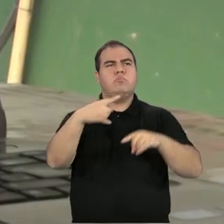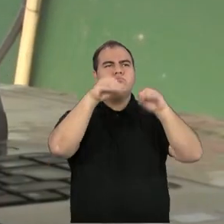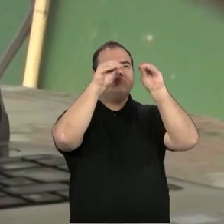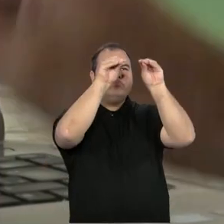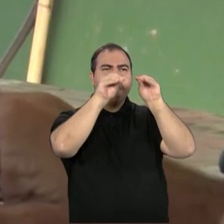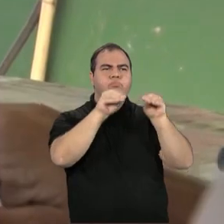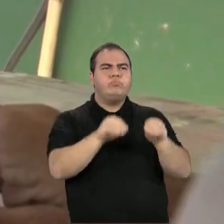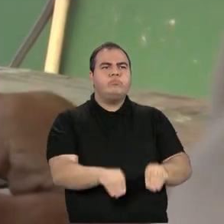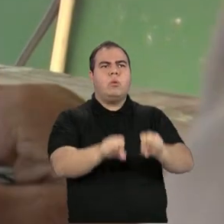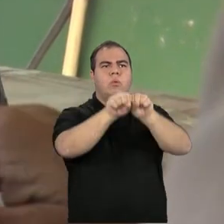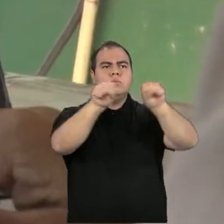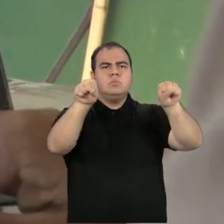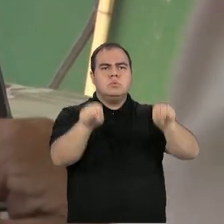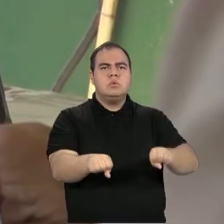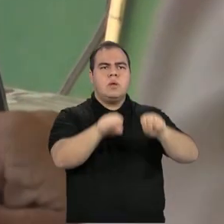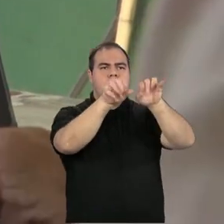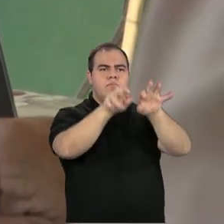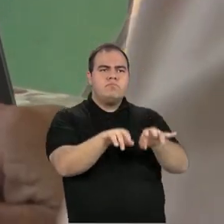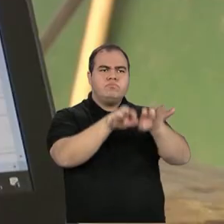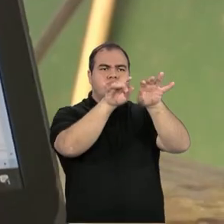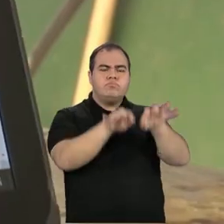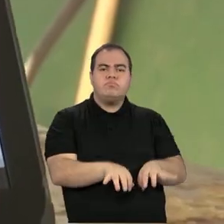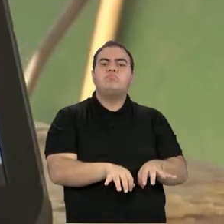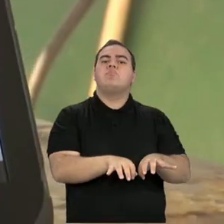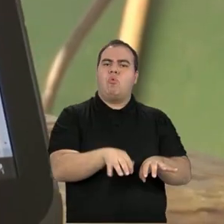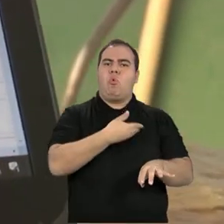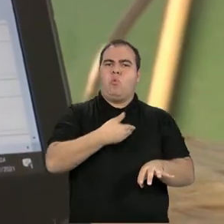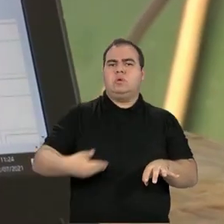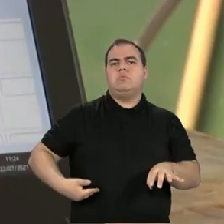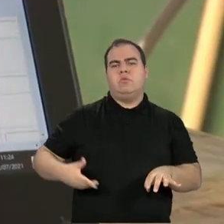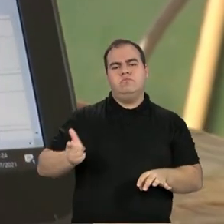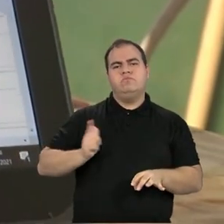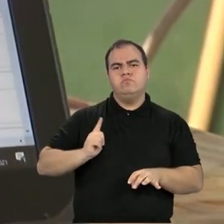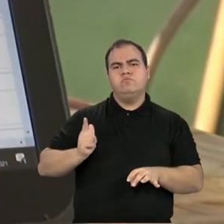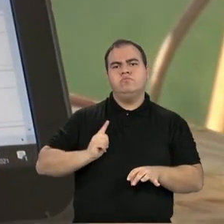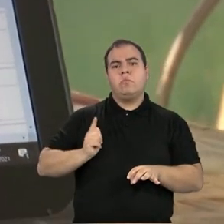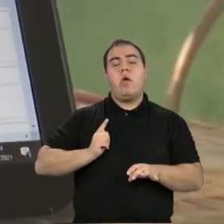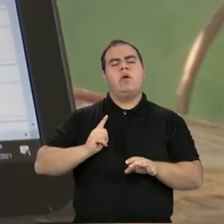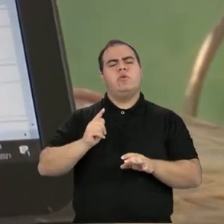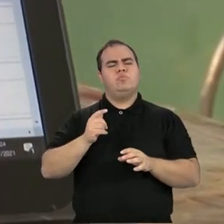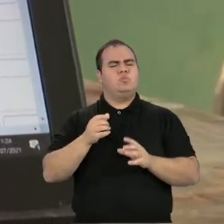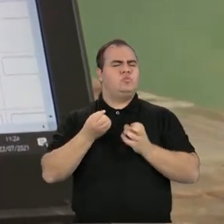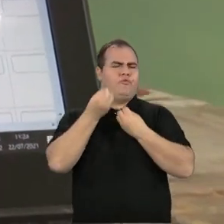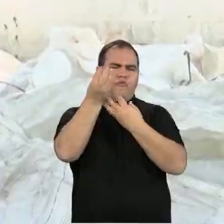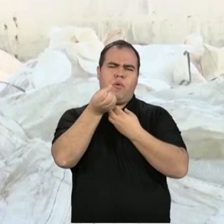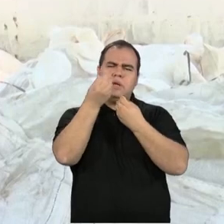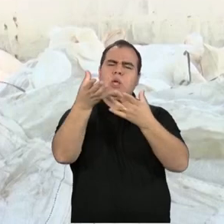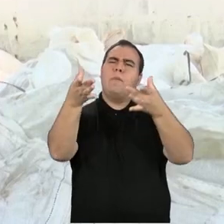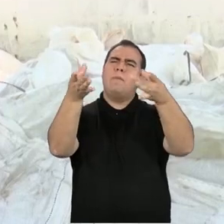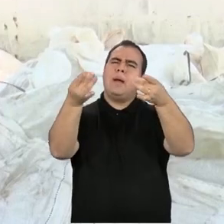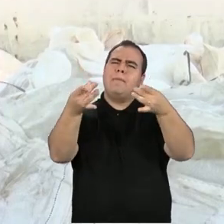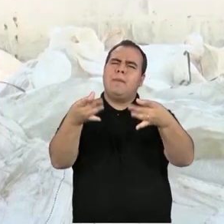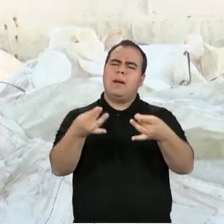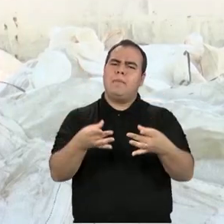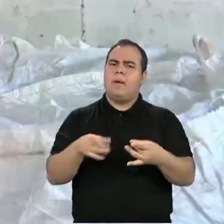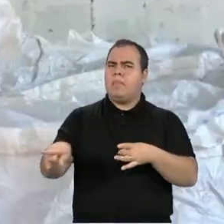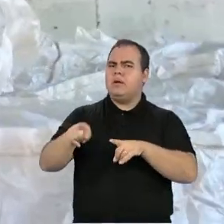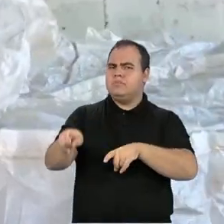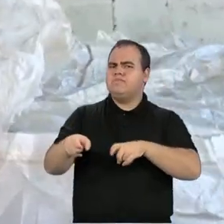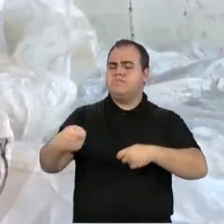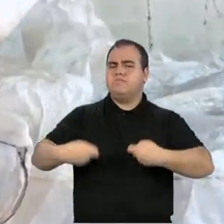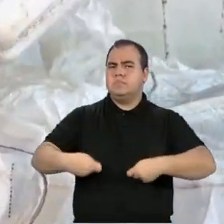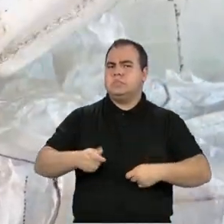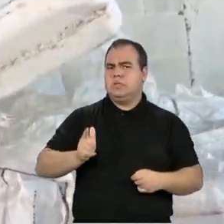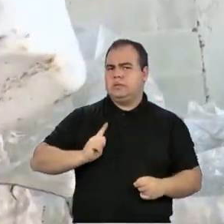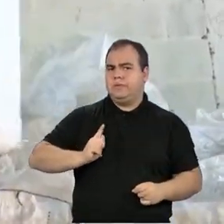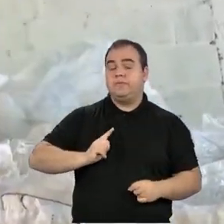no sistema informatizado que o estado possui. Onde está todas as embalagens que esse agricultor tem que devolver. Em